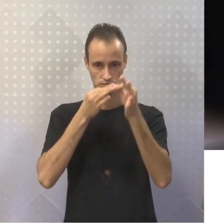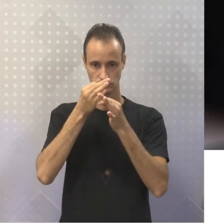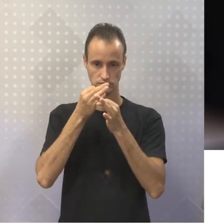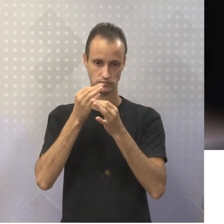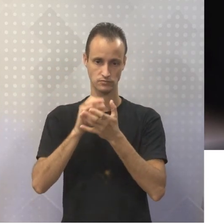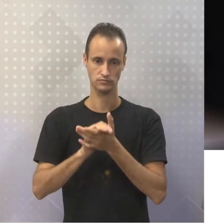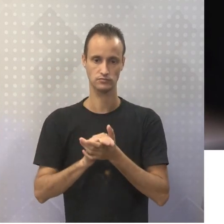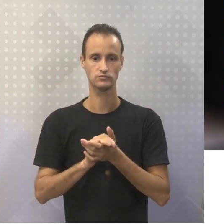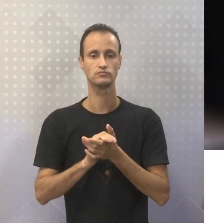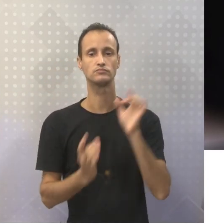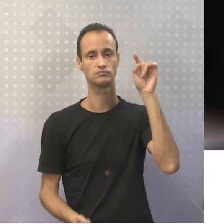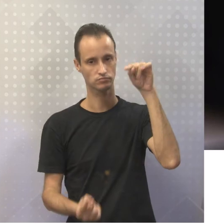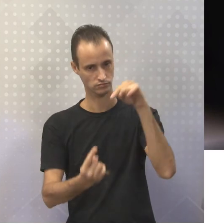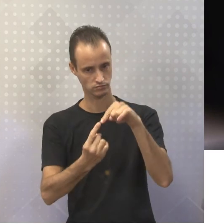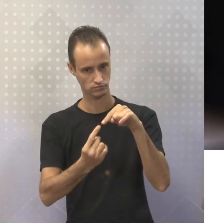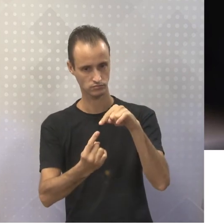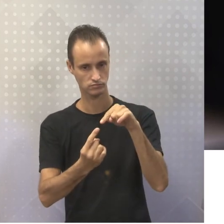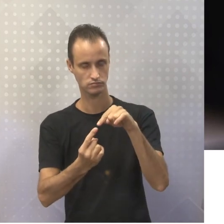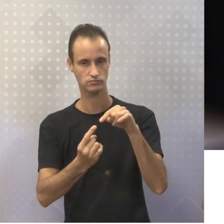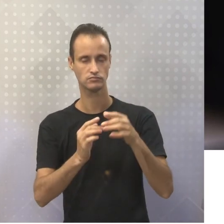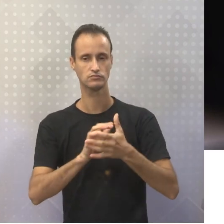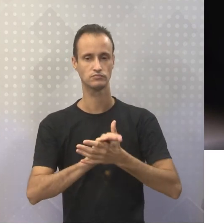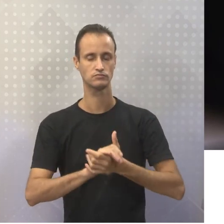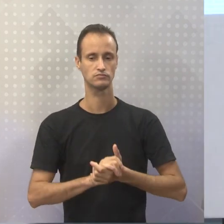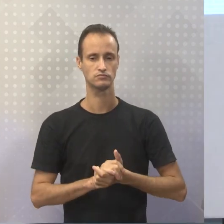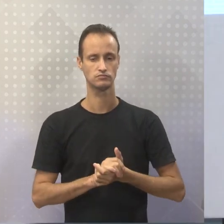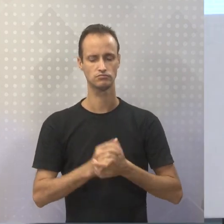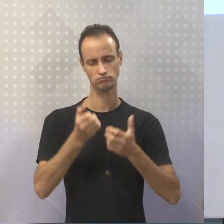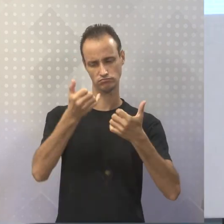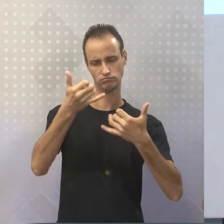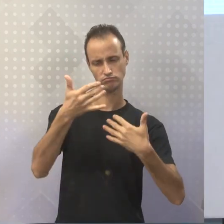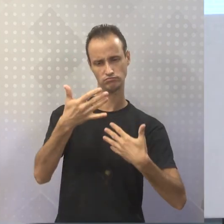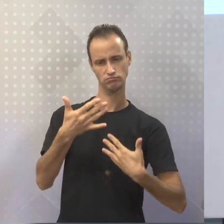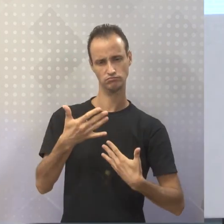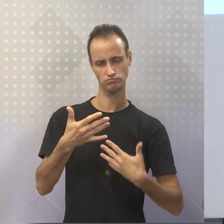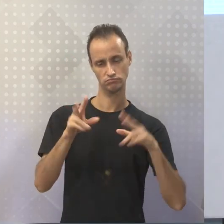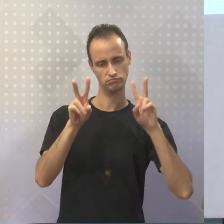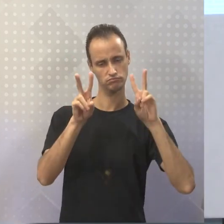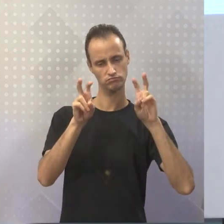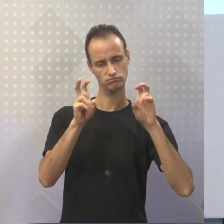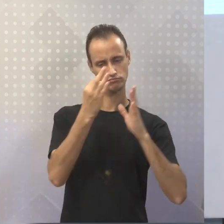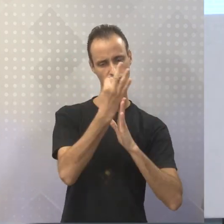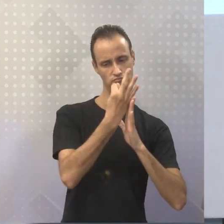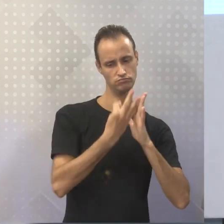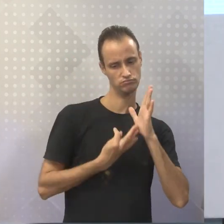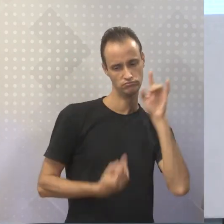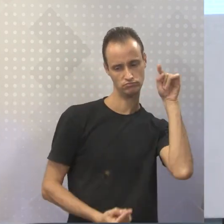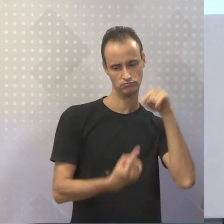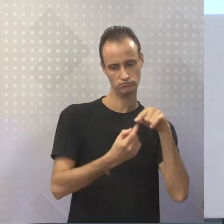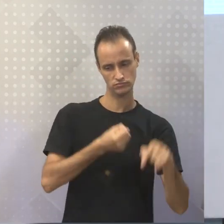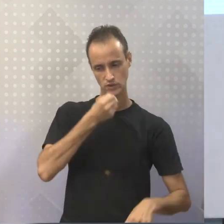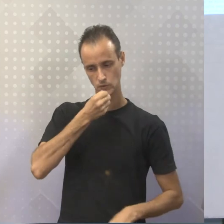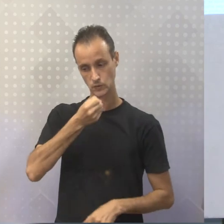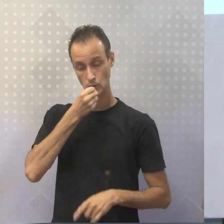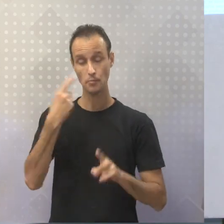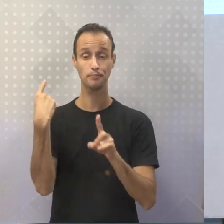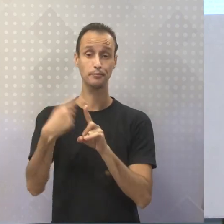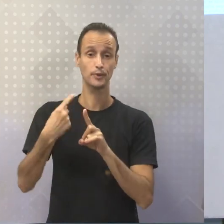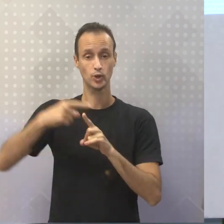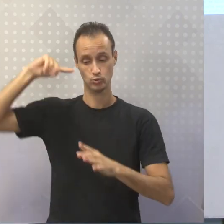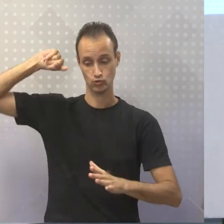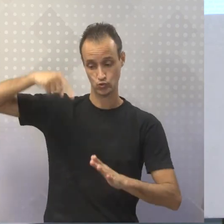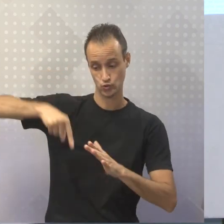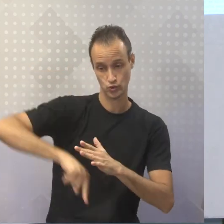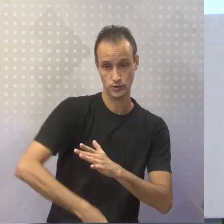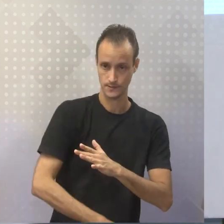essa que vão me dizer que esse texto é uma reportagem. Por quê? Porque ele vai aprofundar o